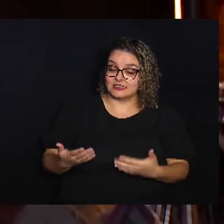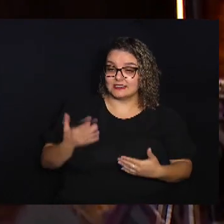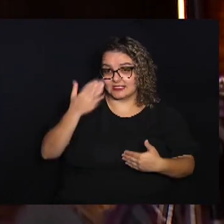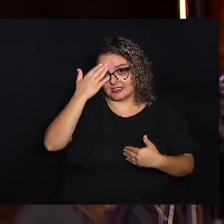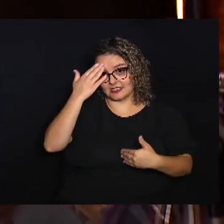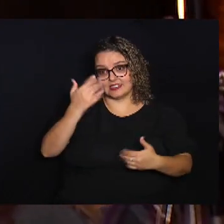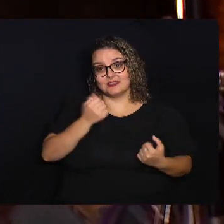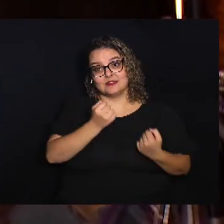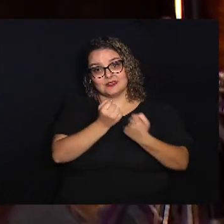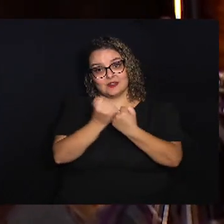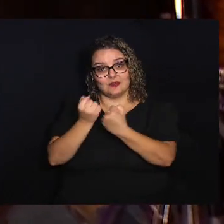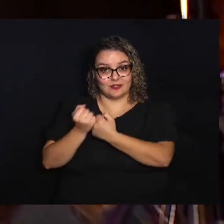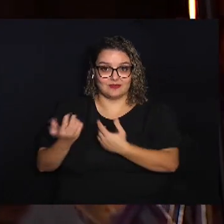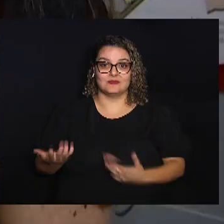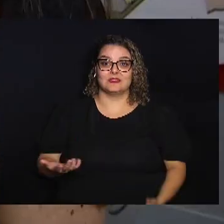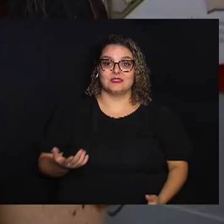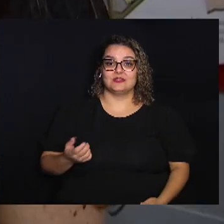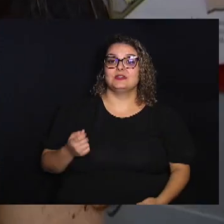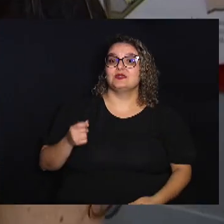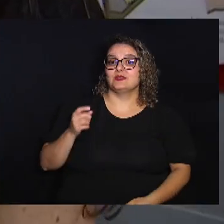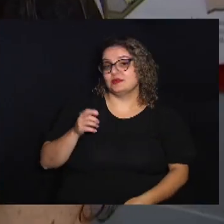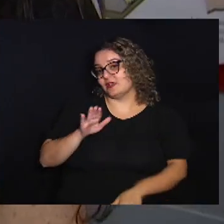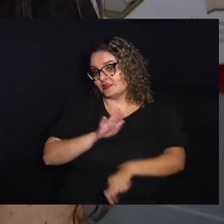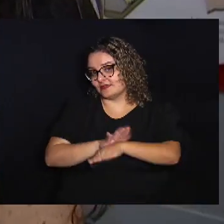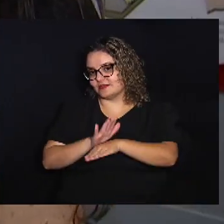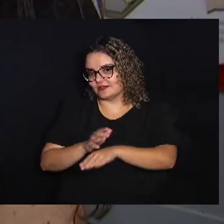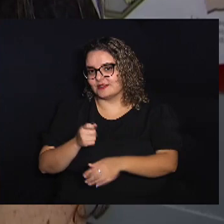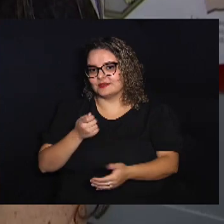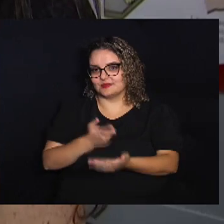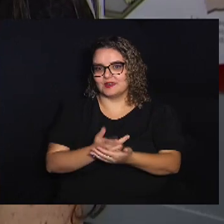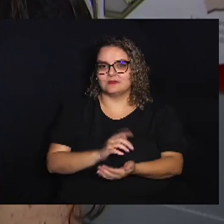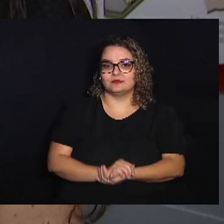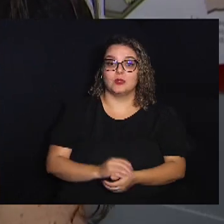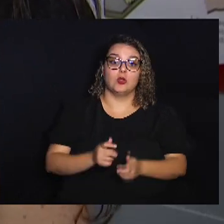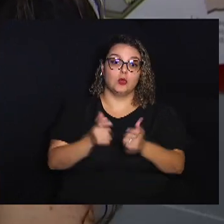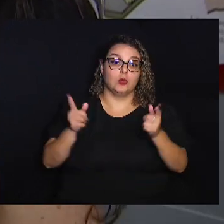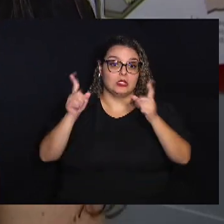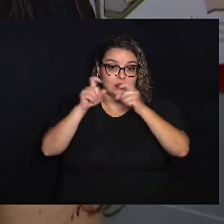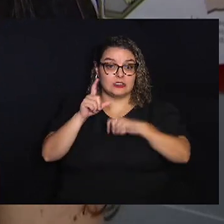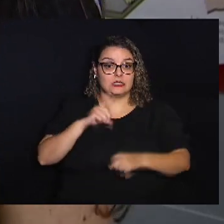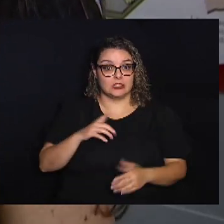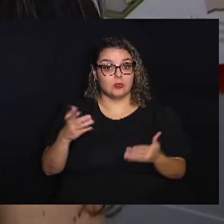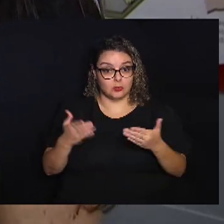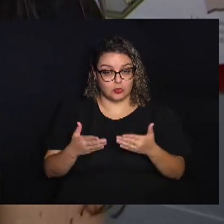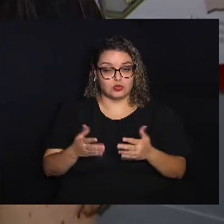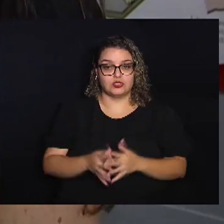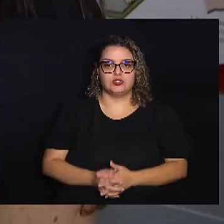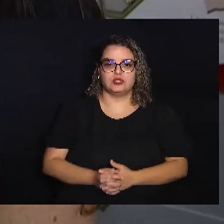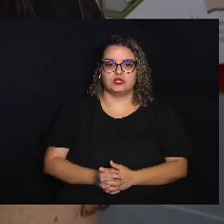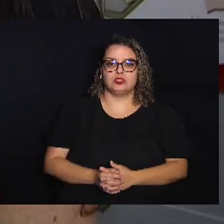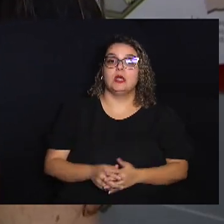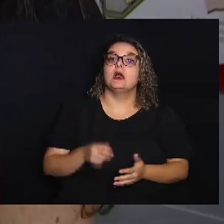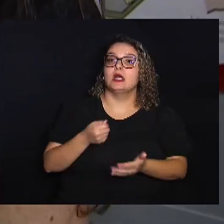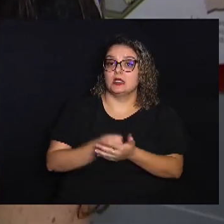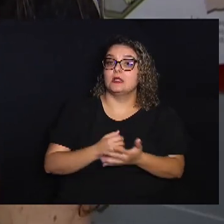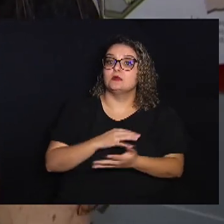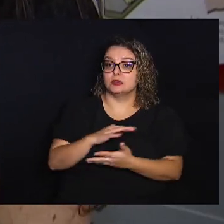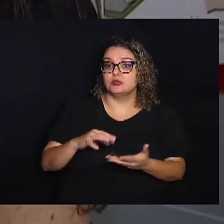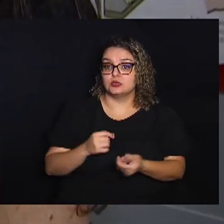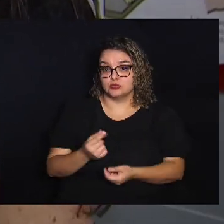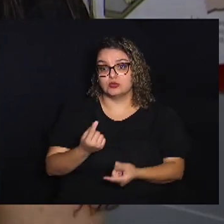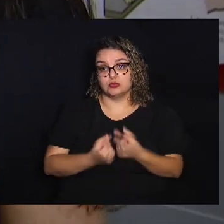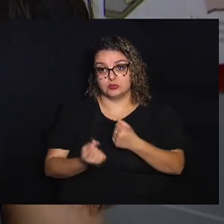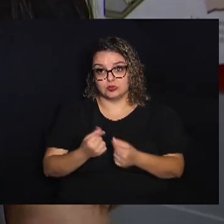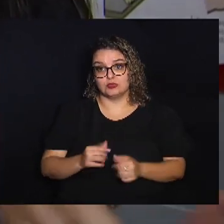apoiadores E patrocinadores O grande desafio Que a gente tem hoje É de fato Garantir a sustentabilidade Financeira do